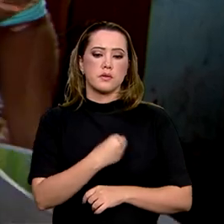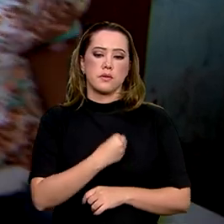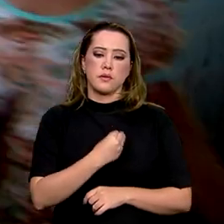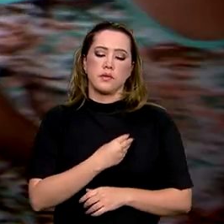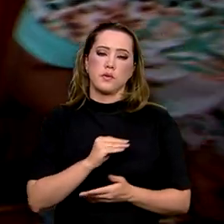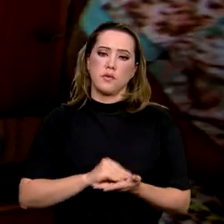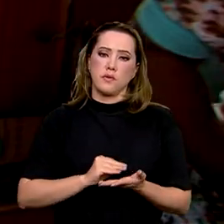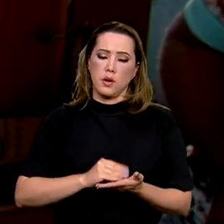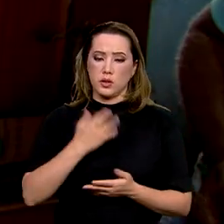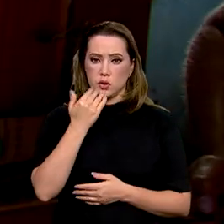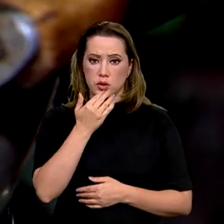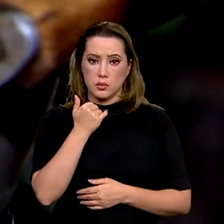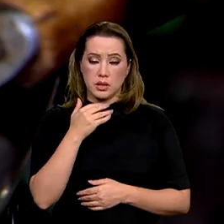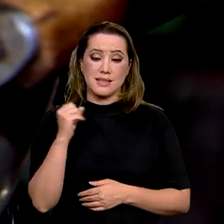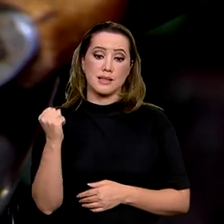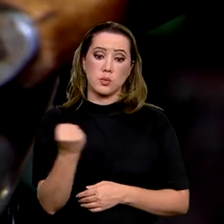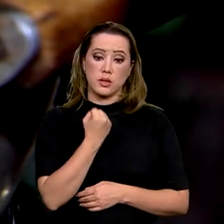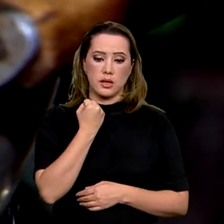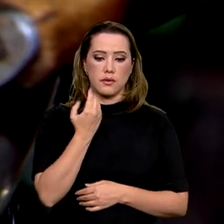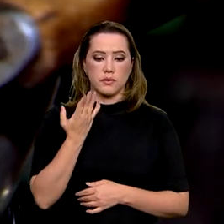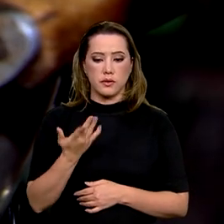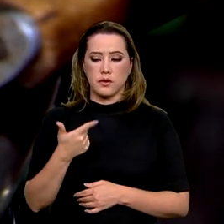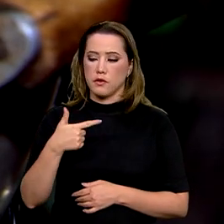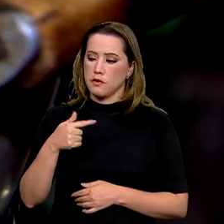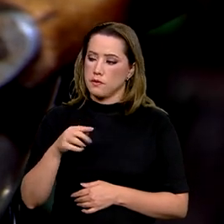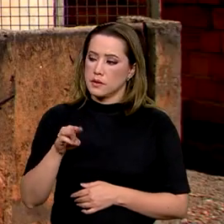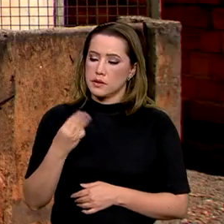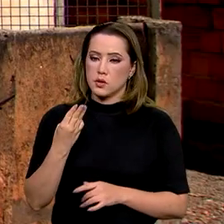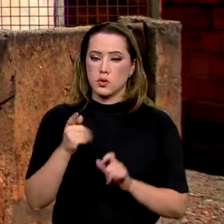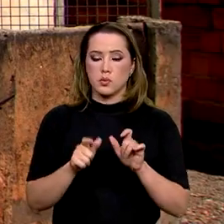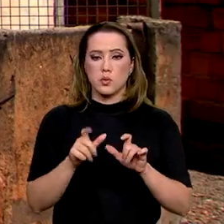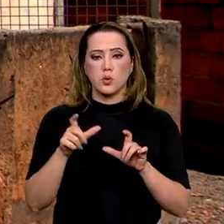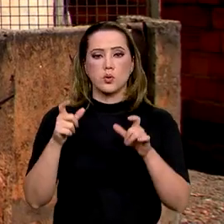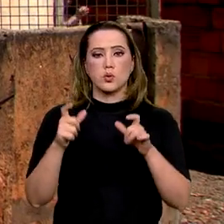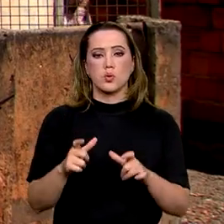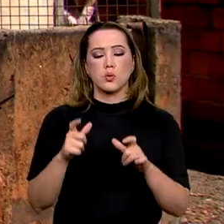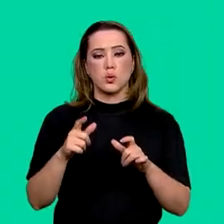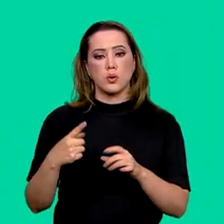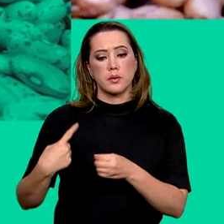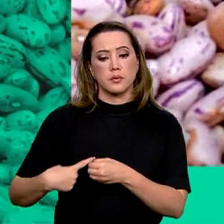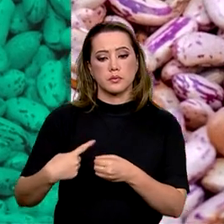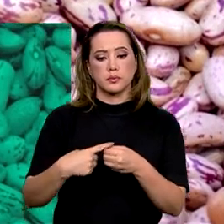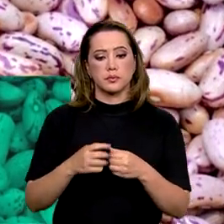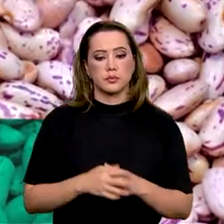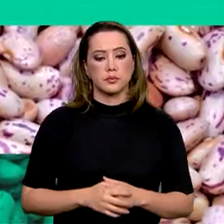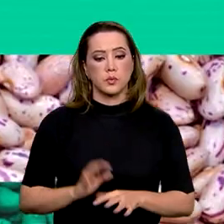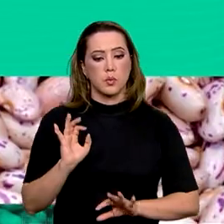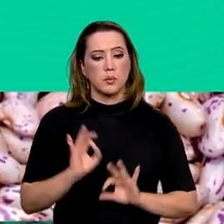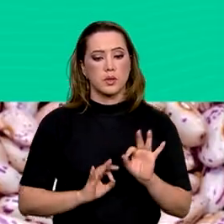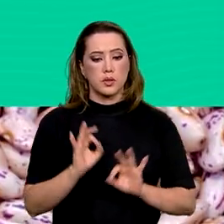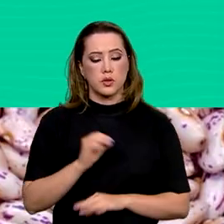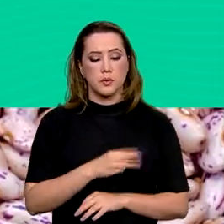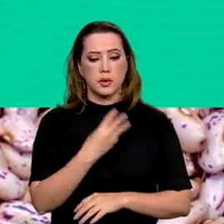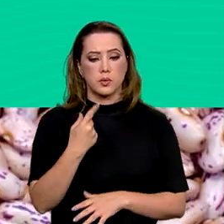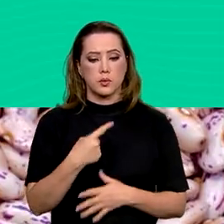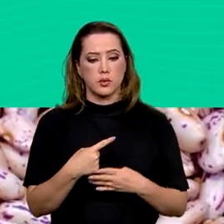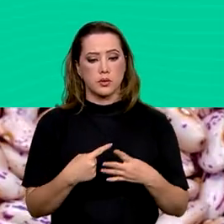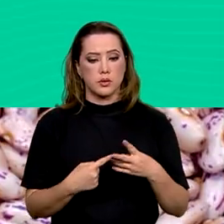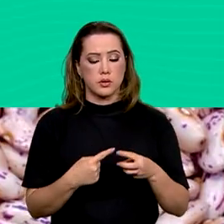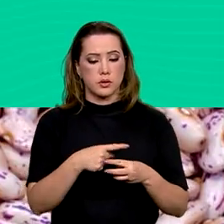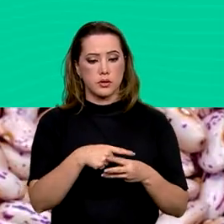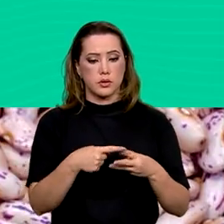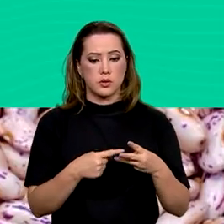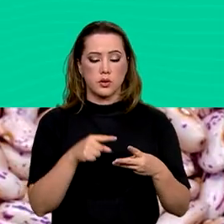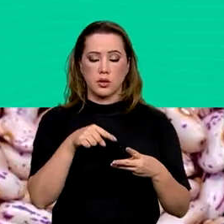insegurança alimentar grave, sendo 27 milhões nos centros urbanos. O plano tem três eixos, ou seja,